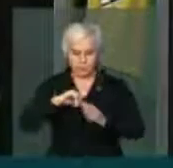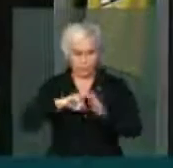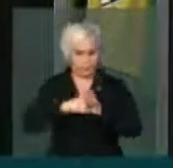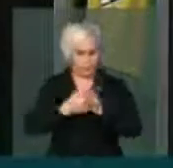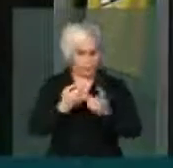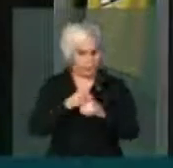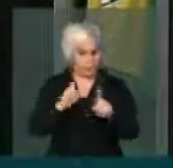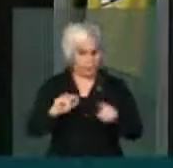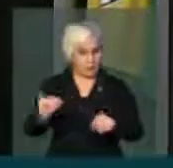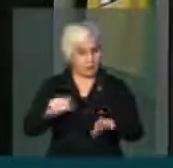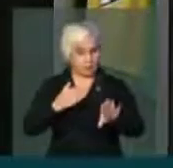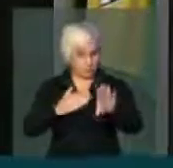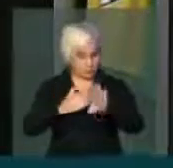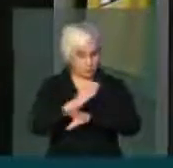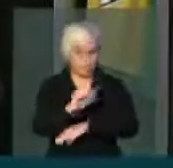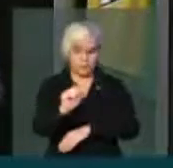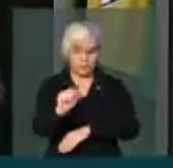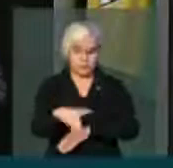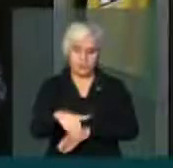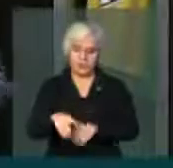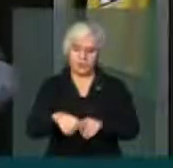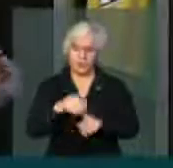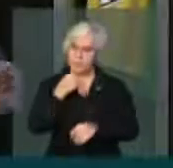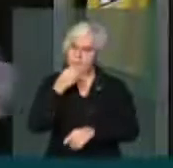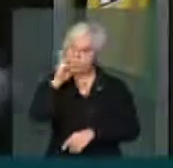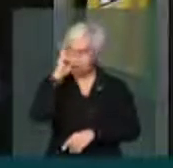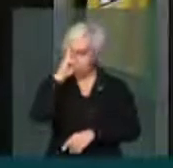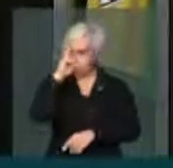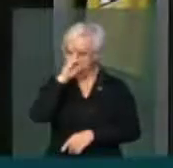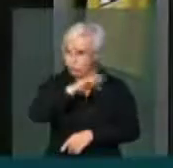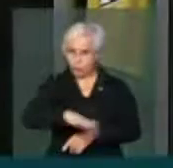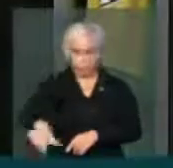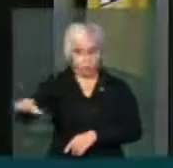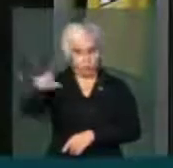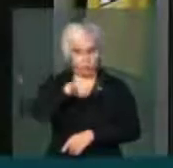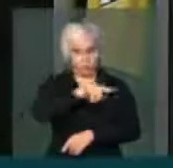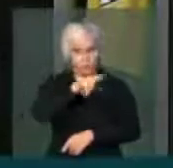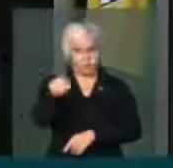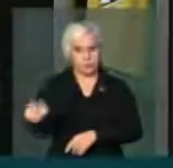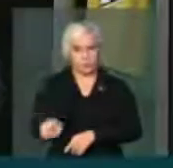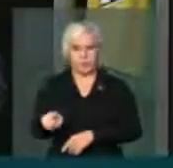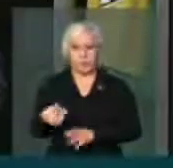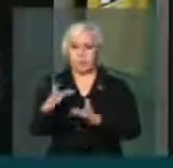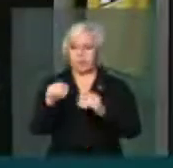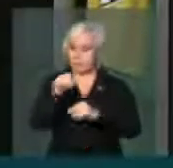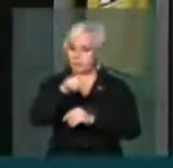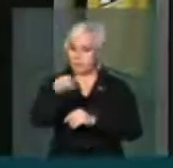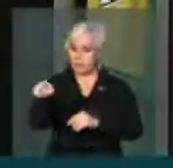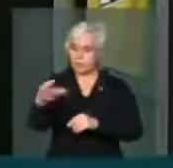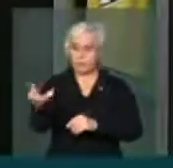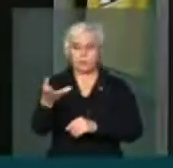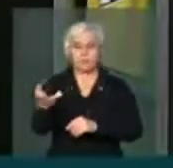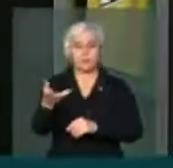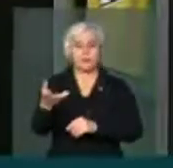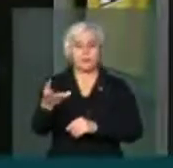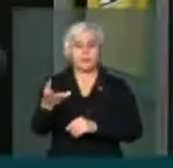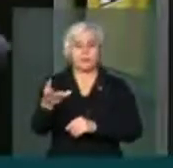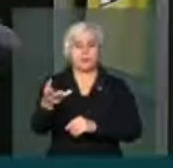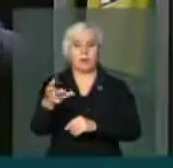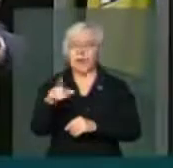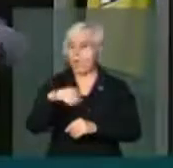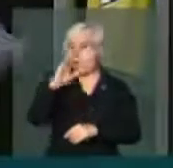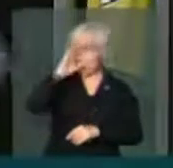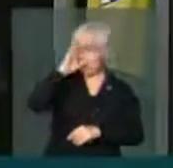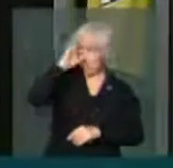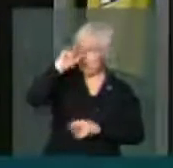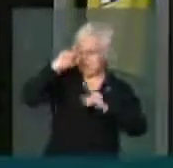imprescindível que ela seja aprovada. Mas é bom lembrar, como outros lembraram, que muitos aqui estão querendo ser o principal